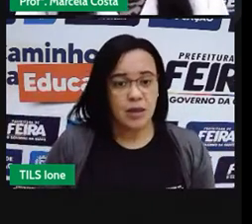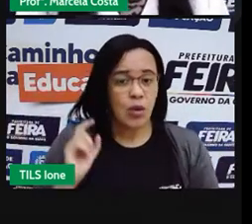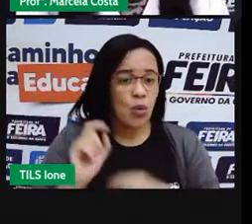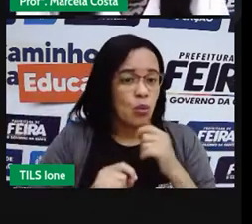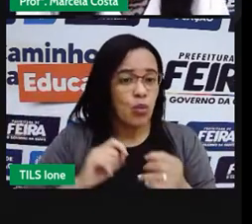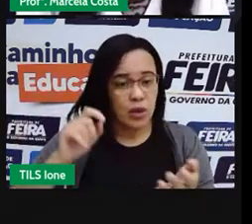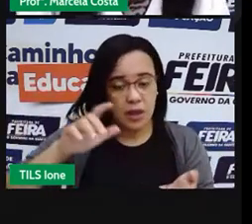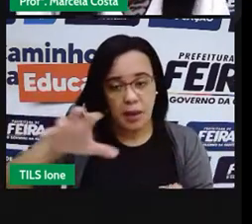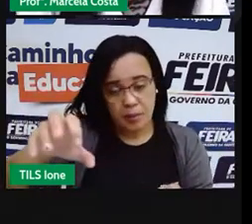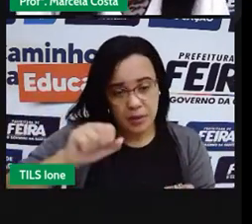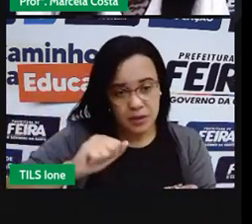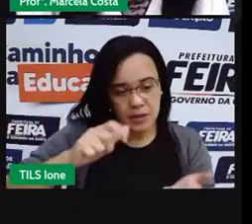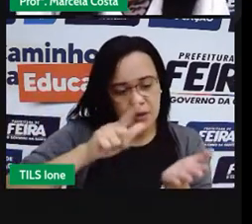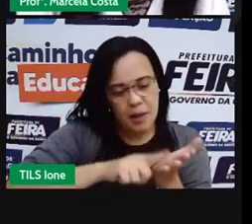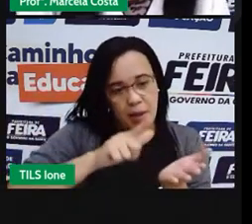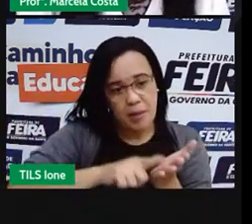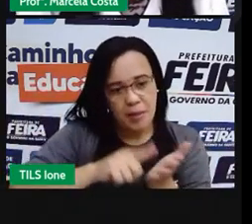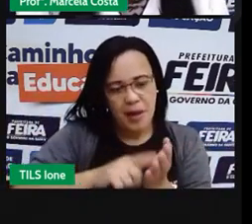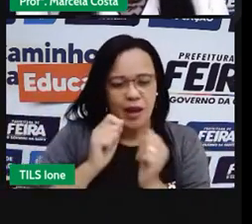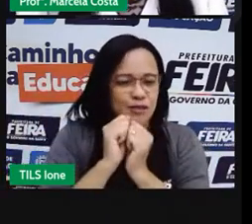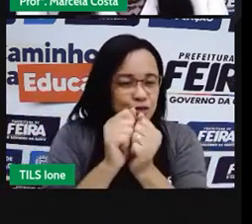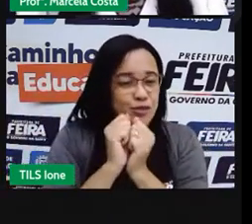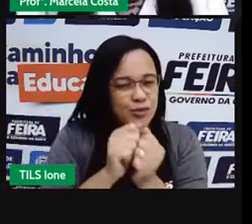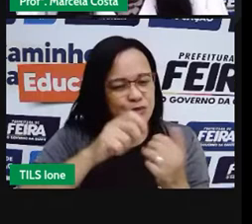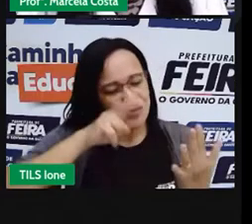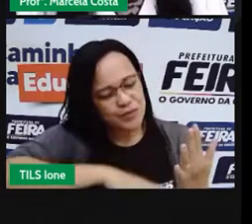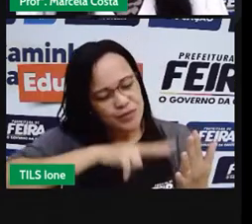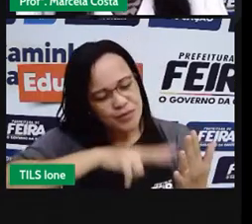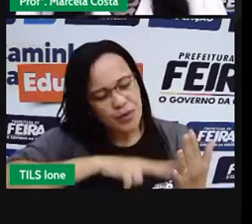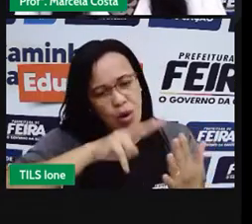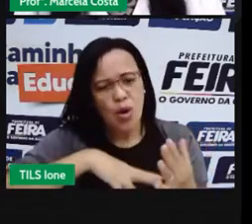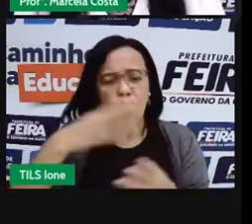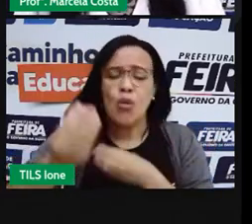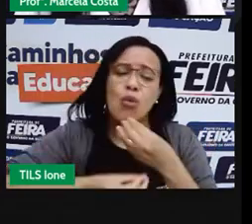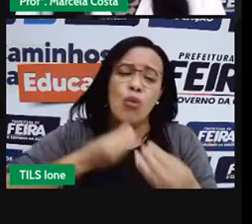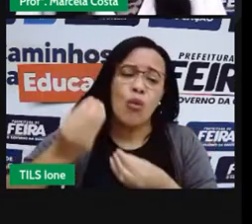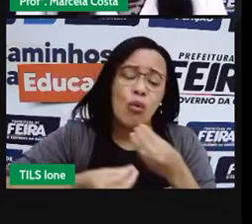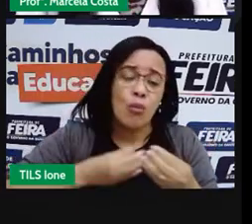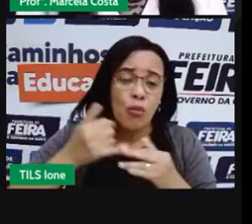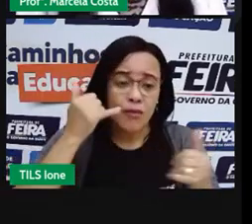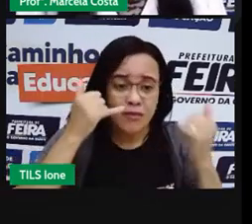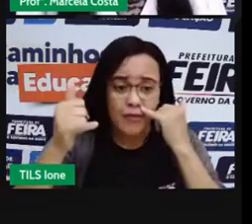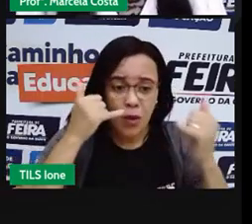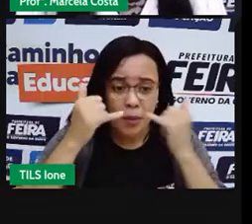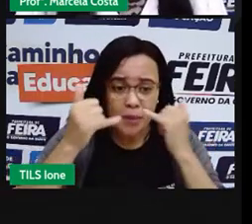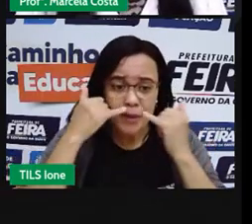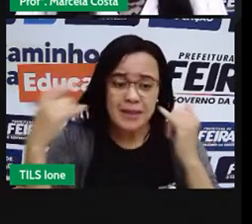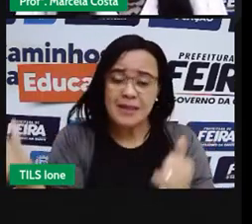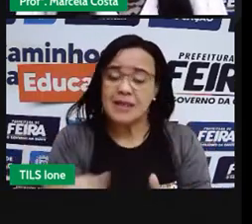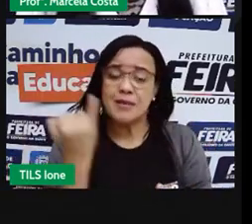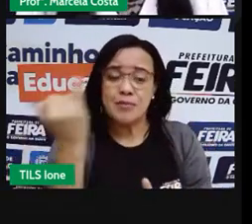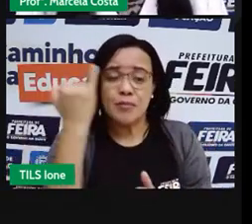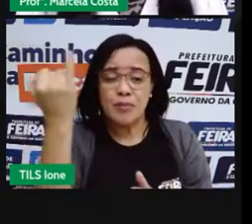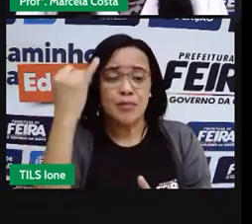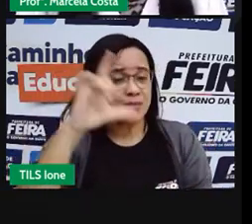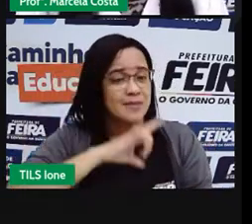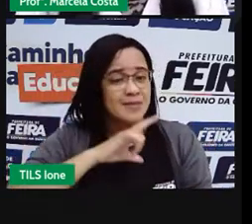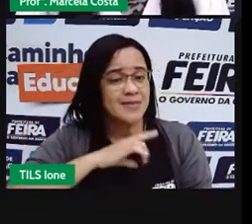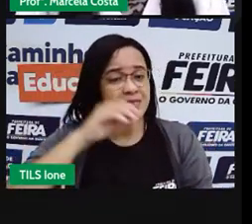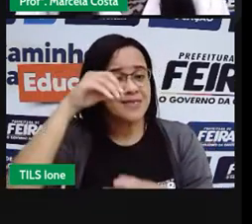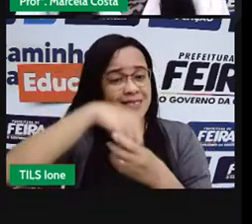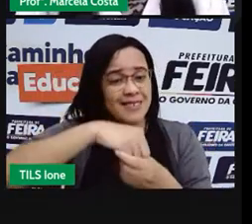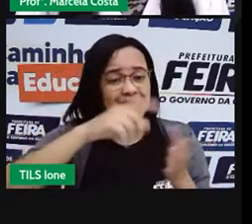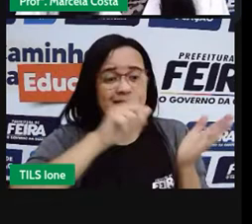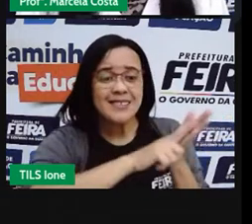para a gente fazer a leitura junto. Para você conseguir ver quais informações você encontra nessa ponta de água.